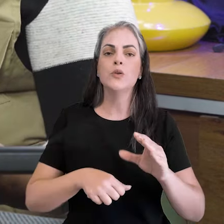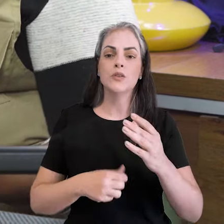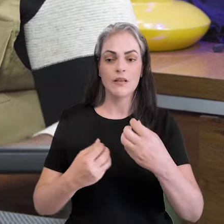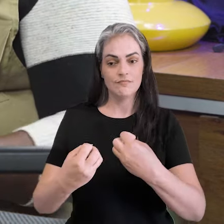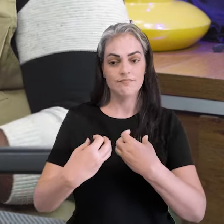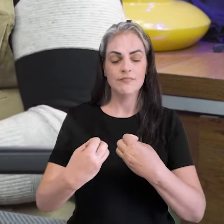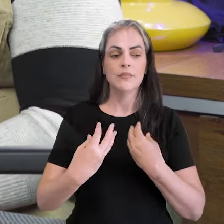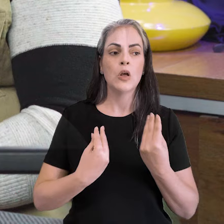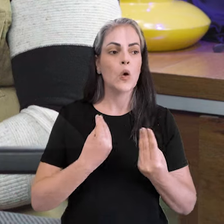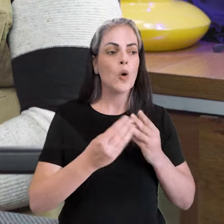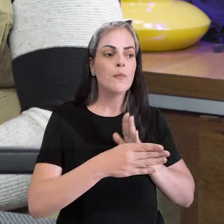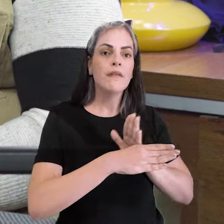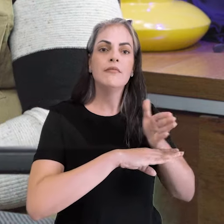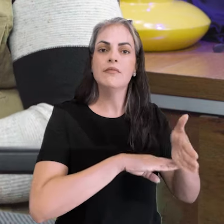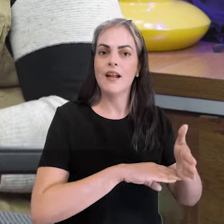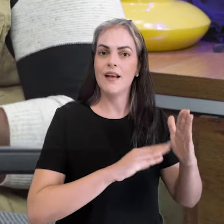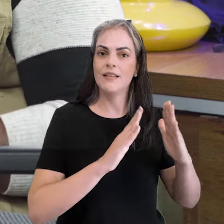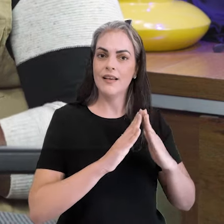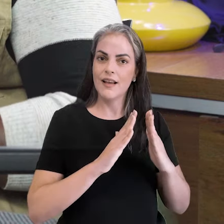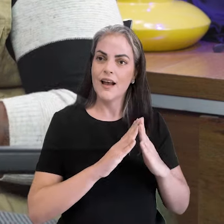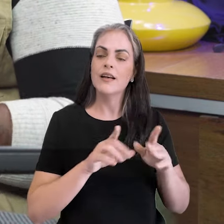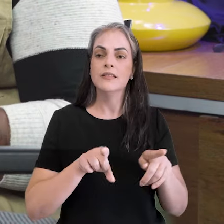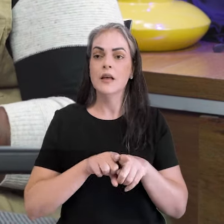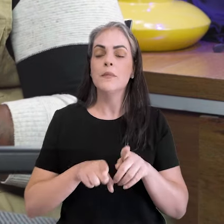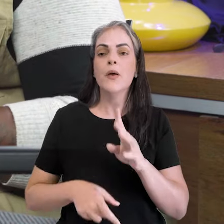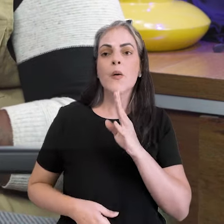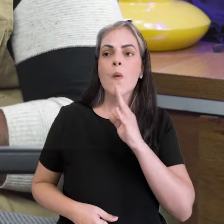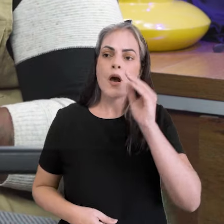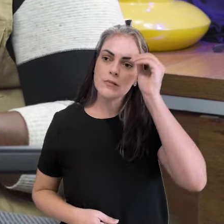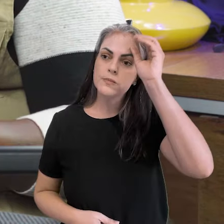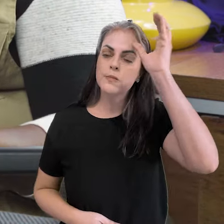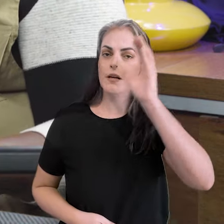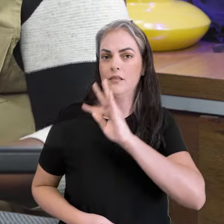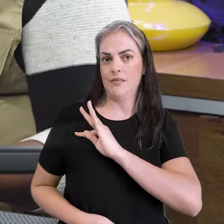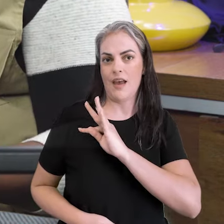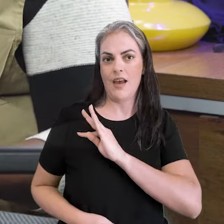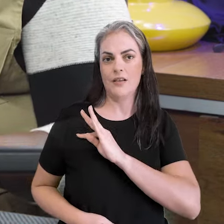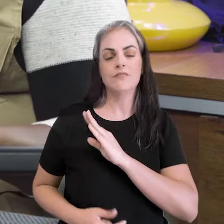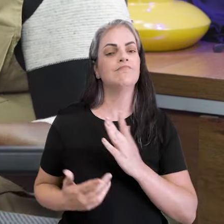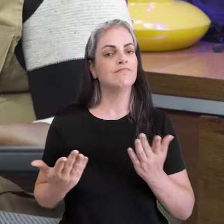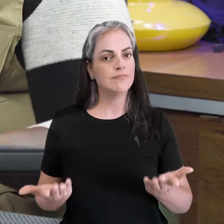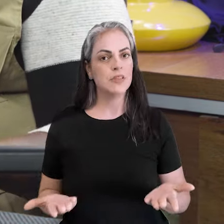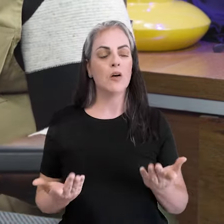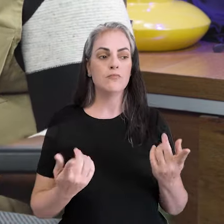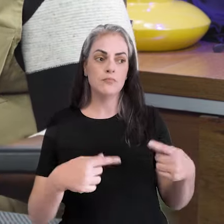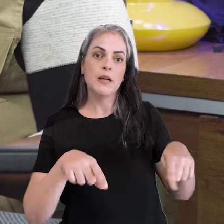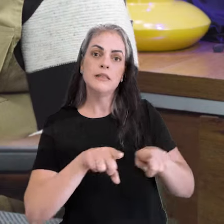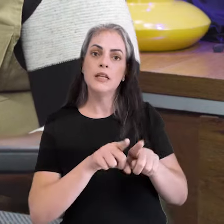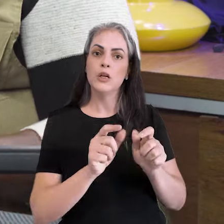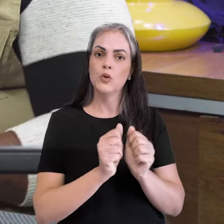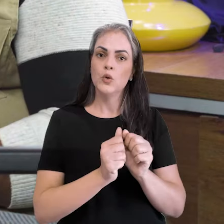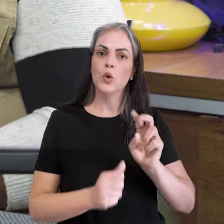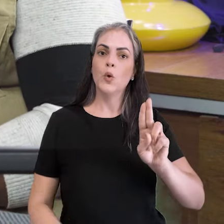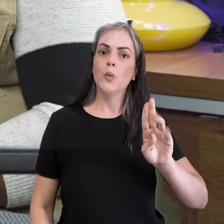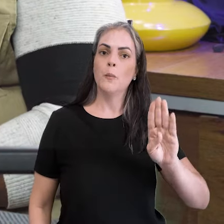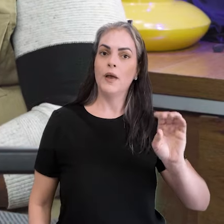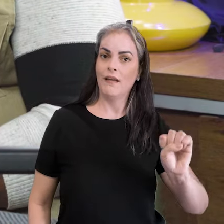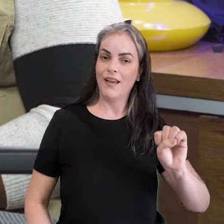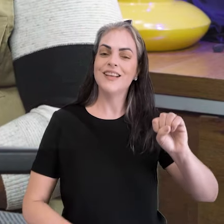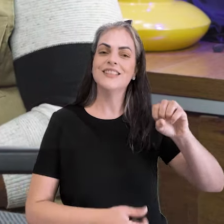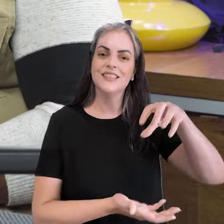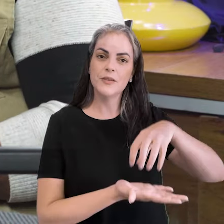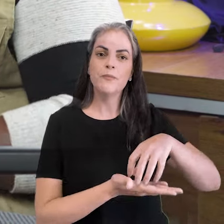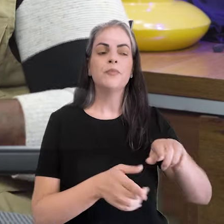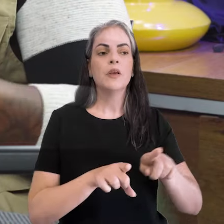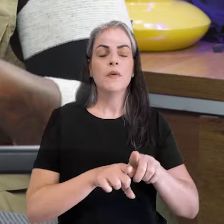imóvel a conhecimento técnico. Então, a gente faz trabalho integrado com as UBSs, com os